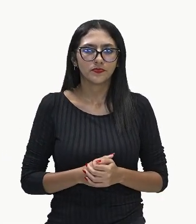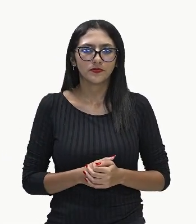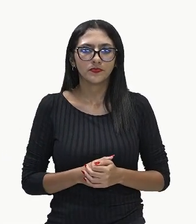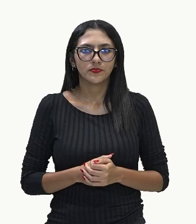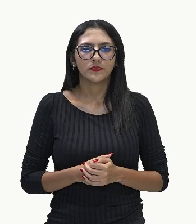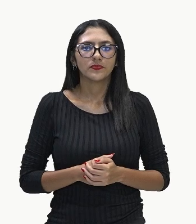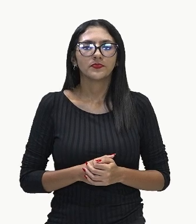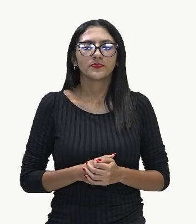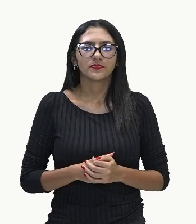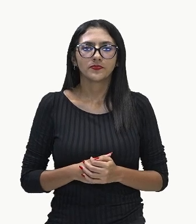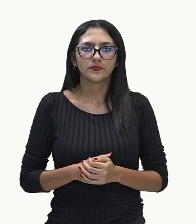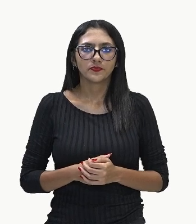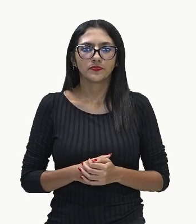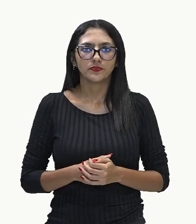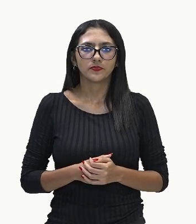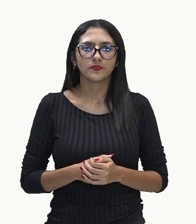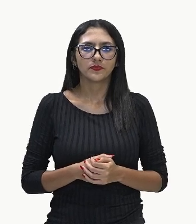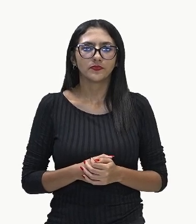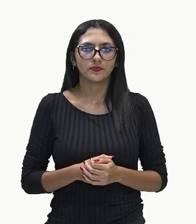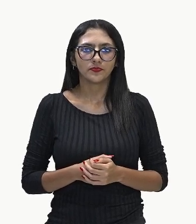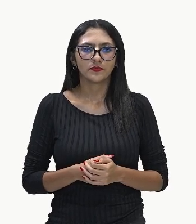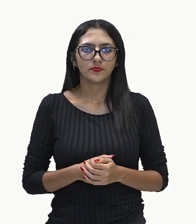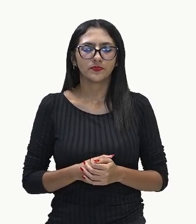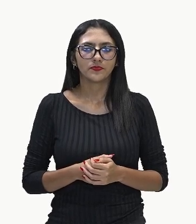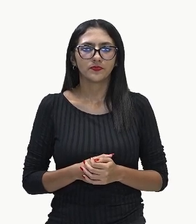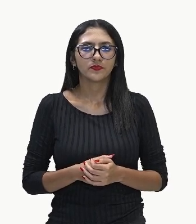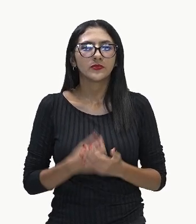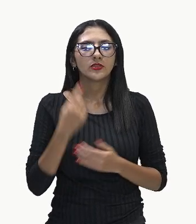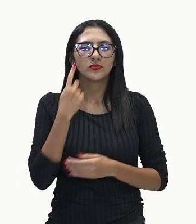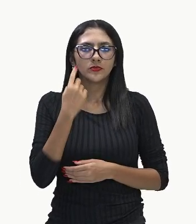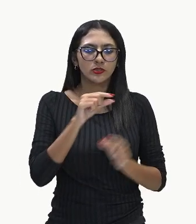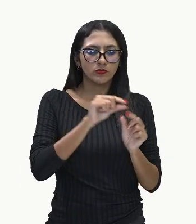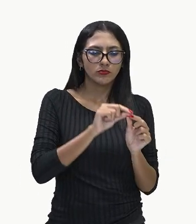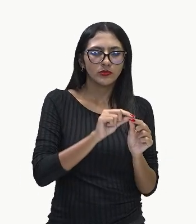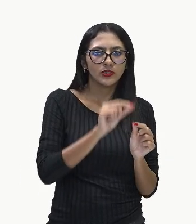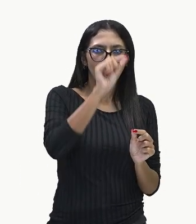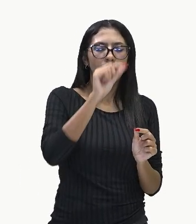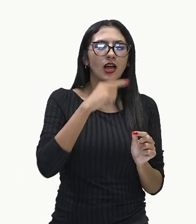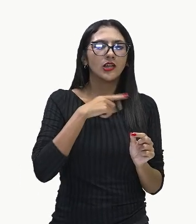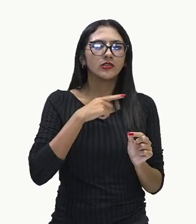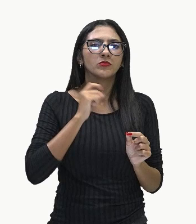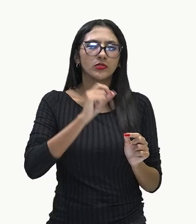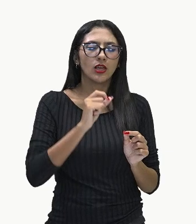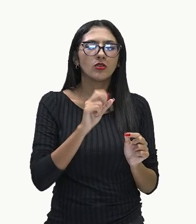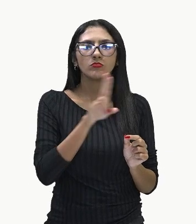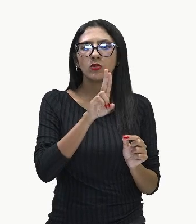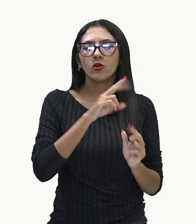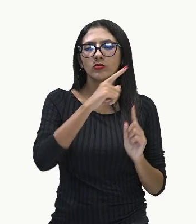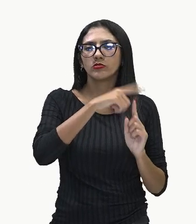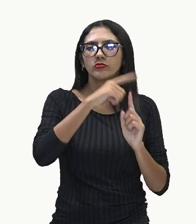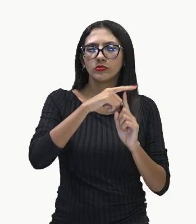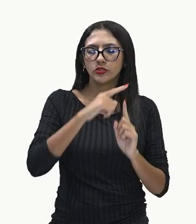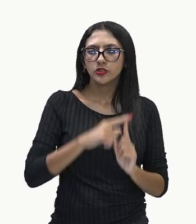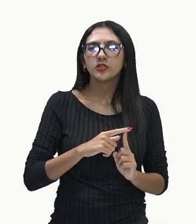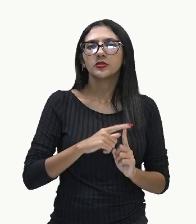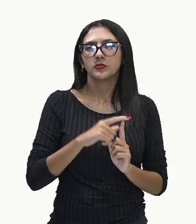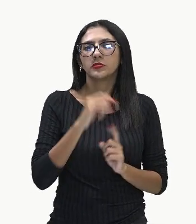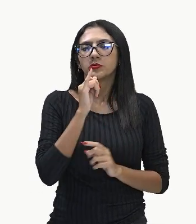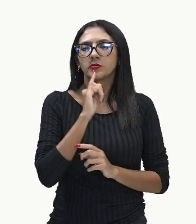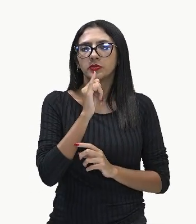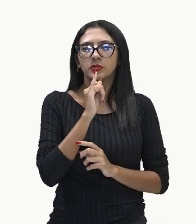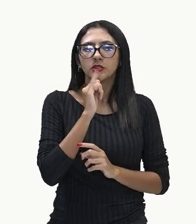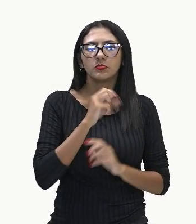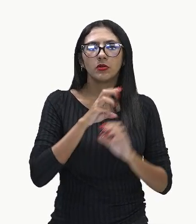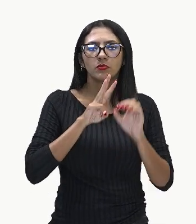gráfico de barras. Aqui vai estar a marca do carro, então o carro pode ser da